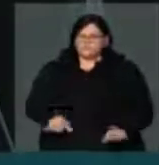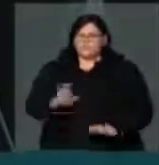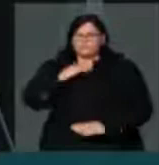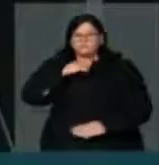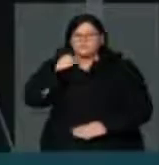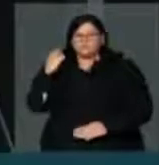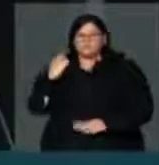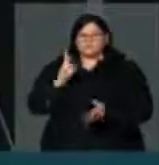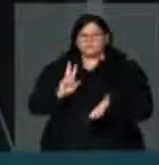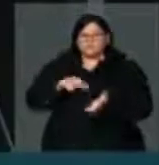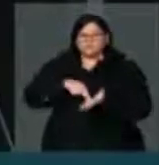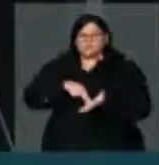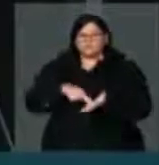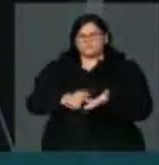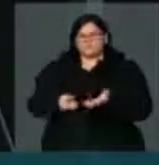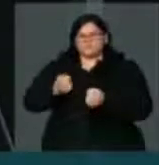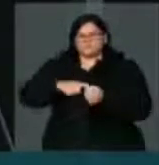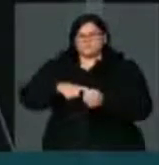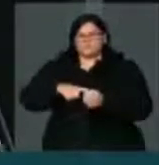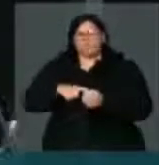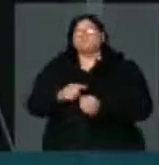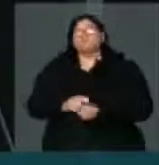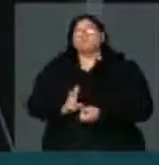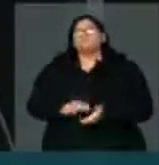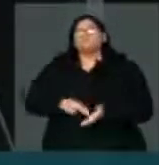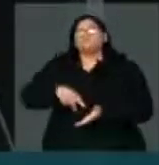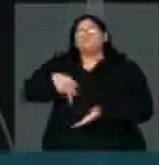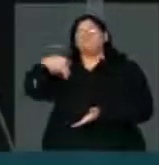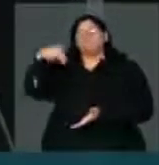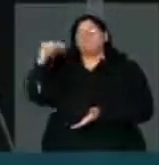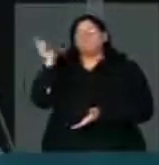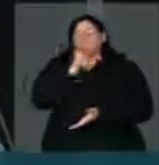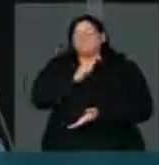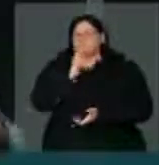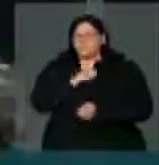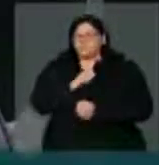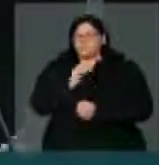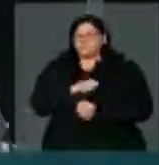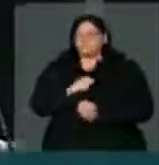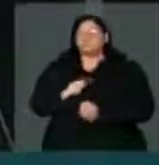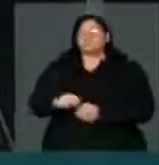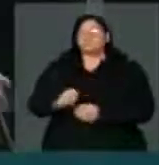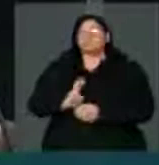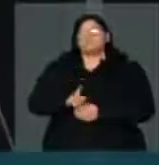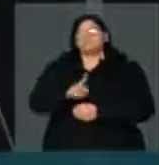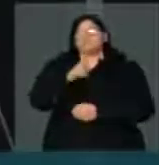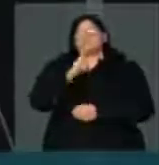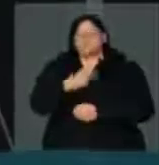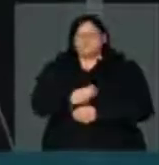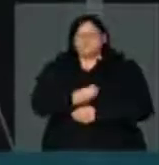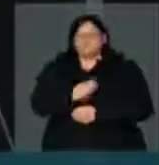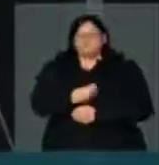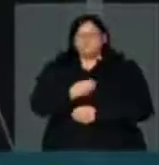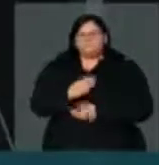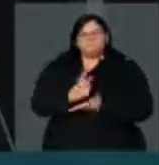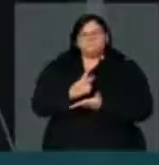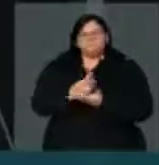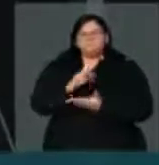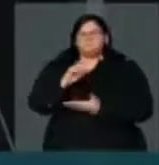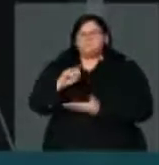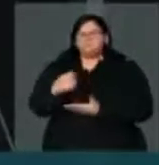renascimentos, de possibilidades de reconstruir a vida, apesar dos percalços, dos tropeços,